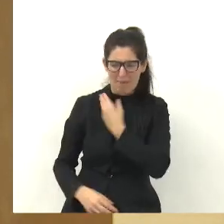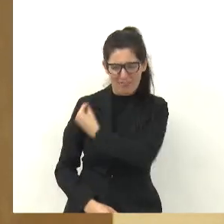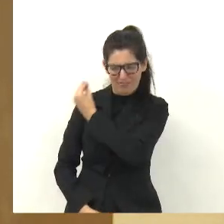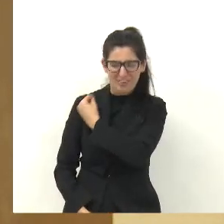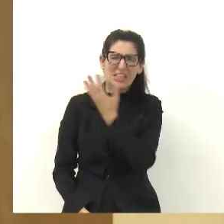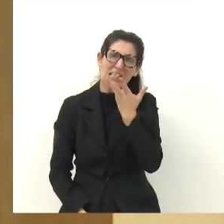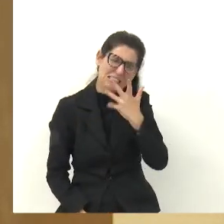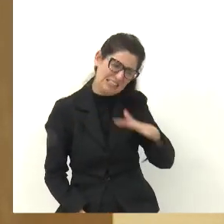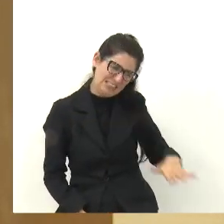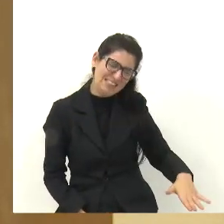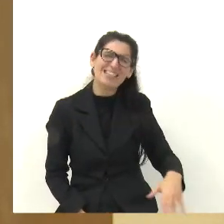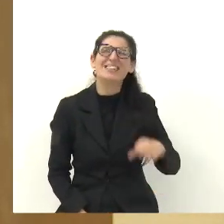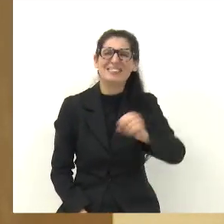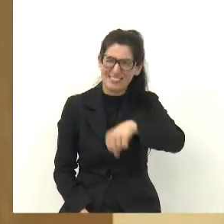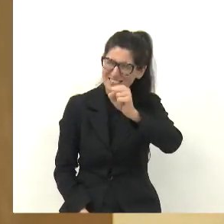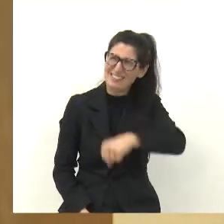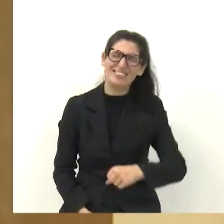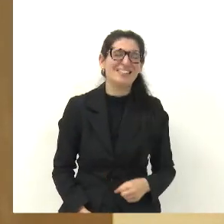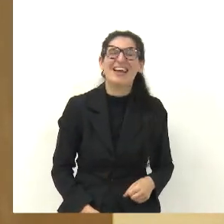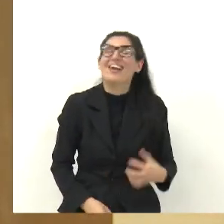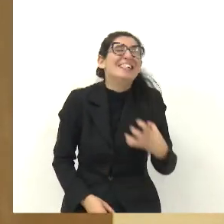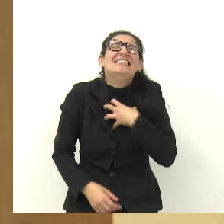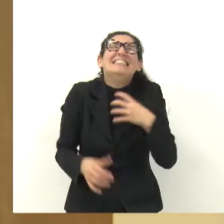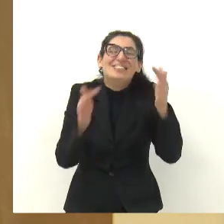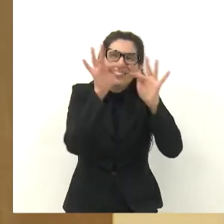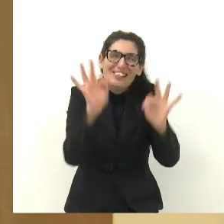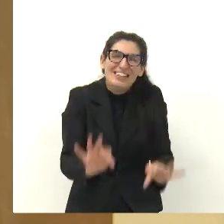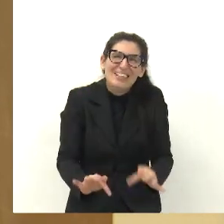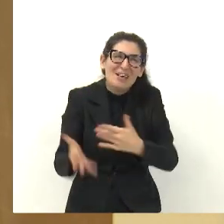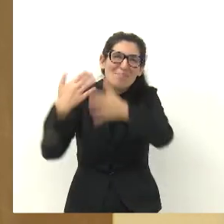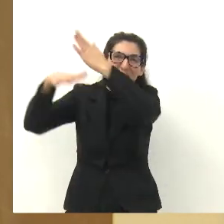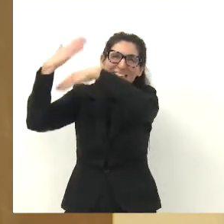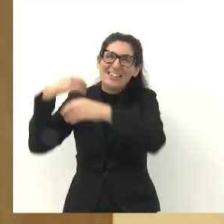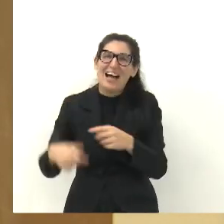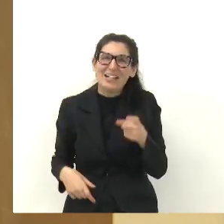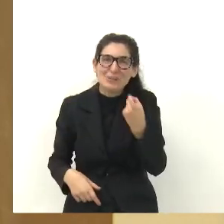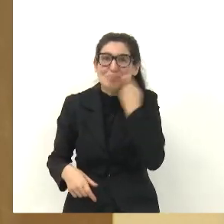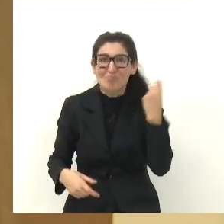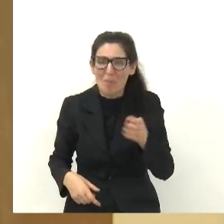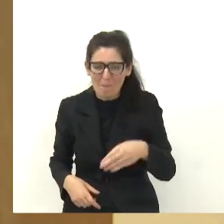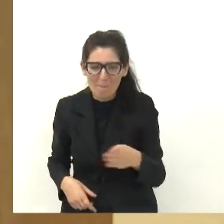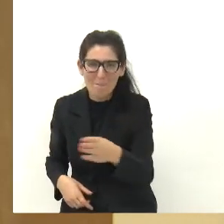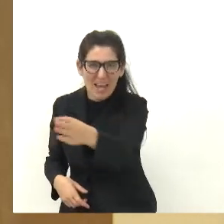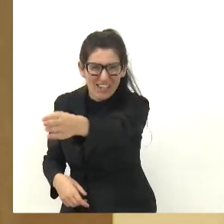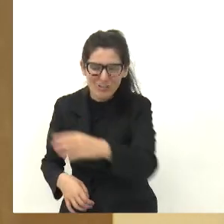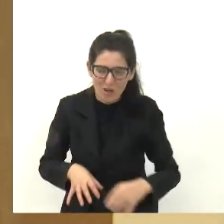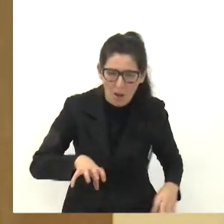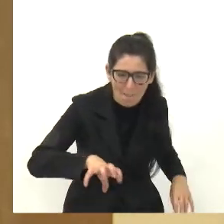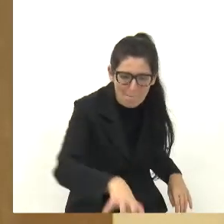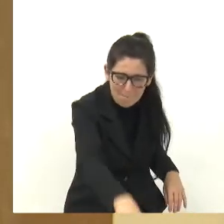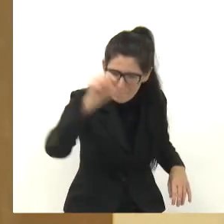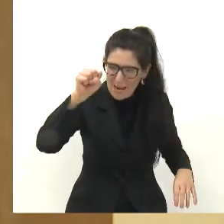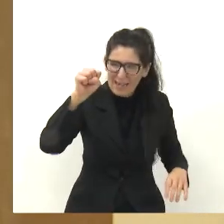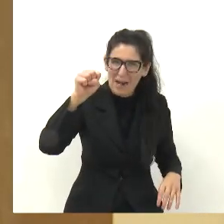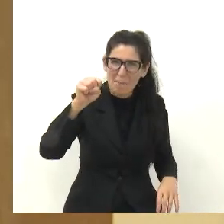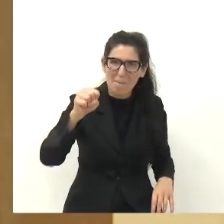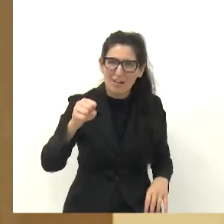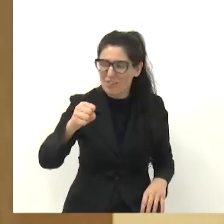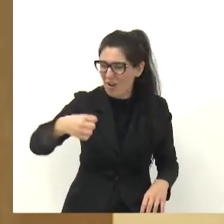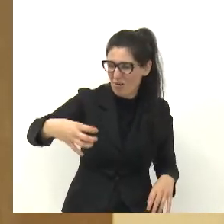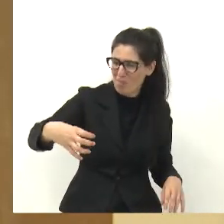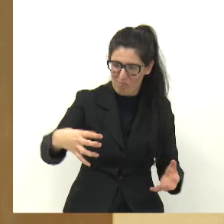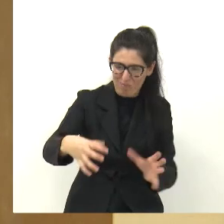Eu não me arrependo, não que a minha infância foi boa. Então, ali eu pegava peixe com a mão, eu vivia dentro daquelas valetas lá, e os moradores estavam